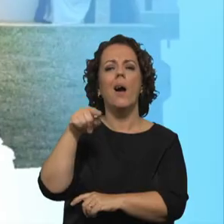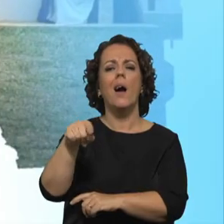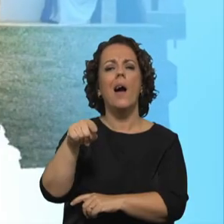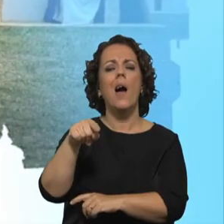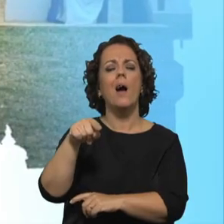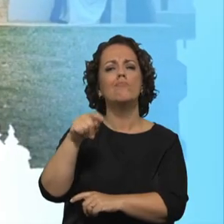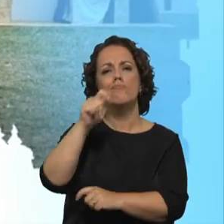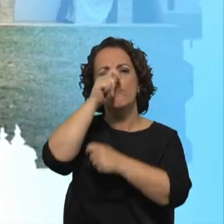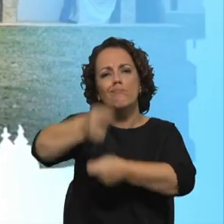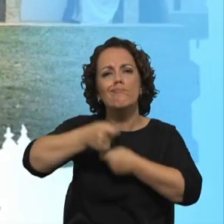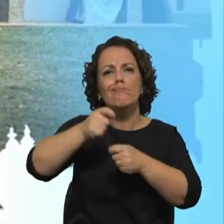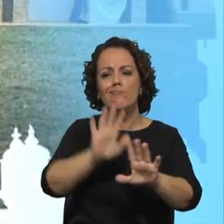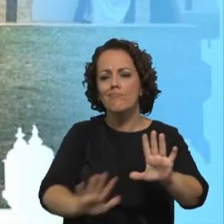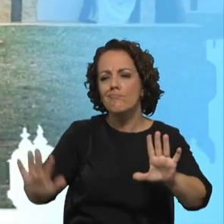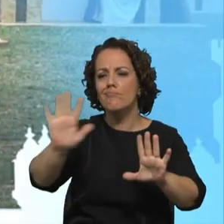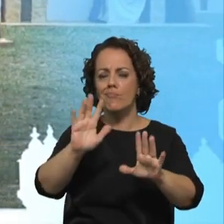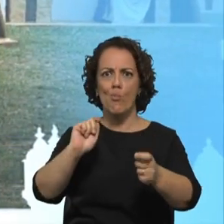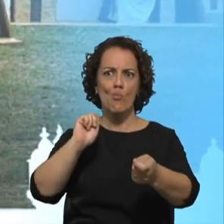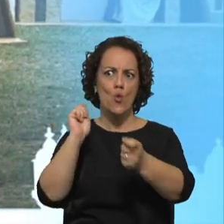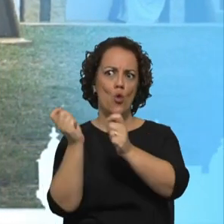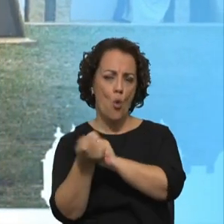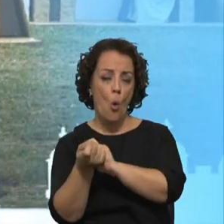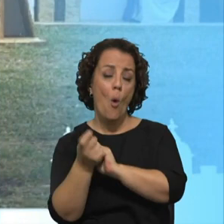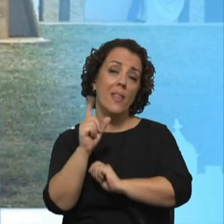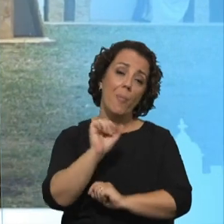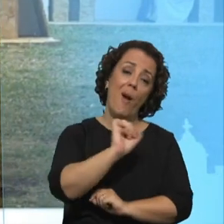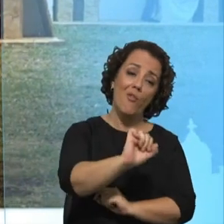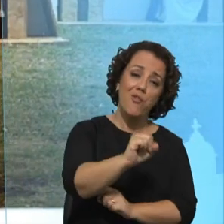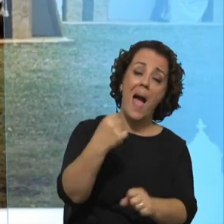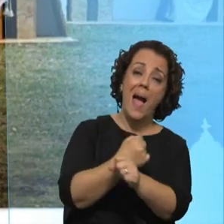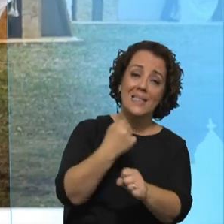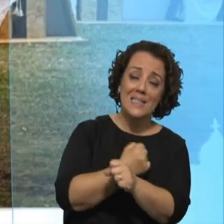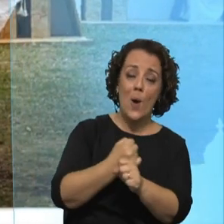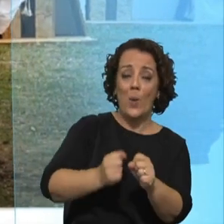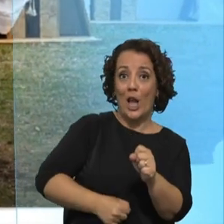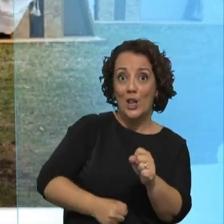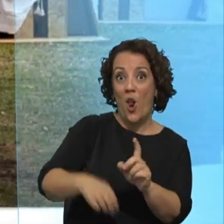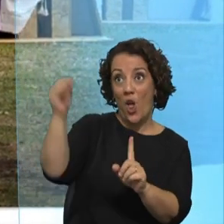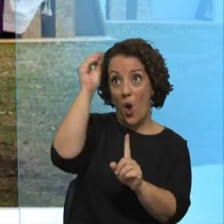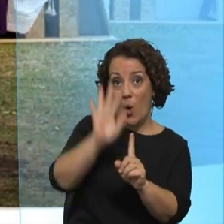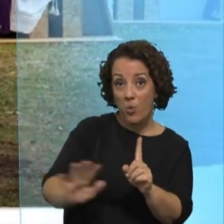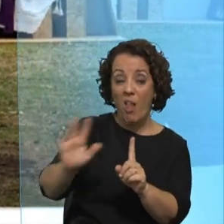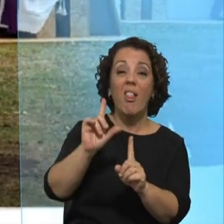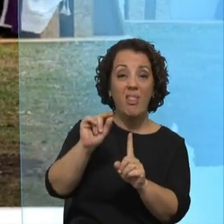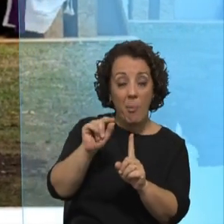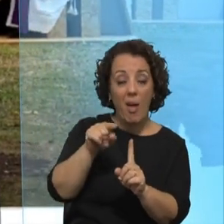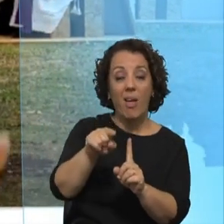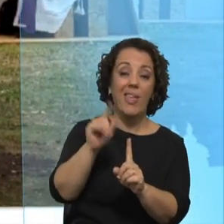rural, não é? E como tal, admito que também na ação católica rural seja necessário caminhar e